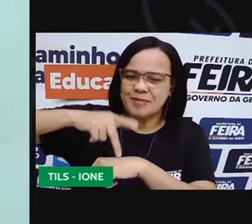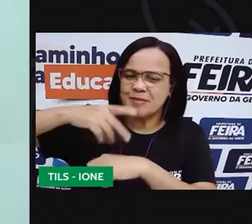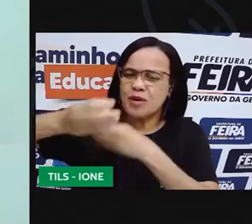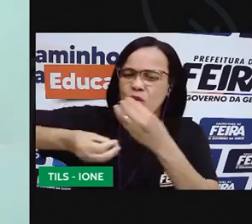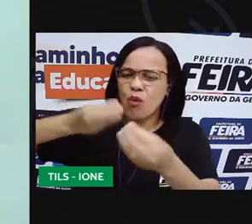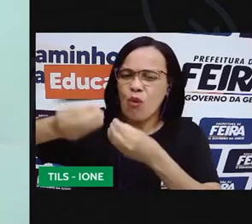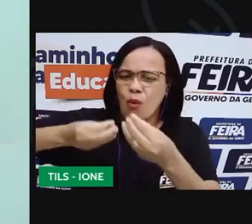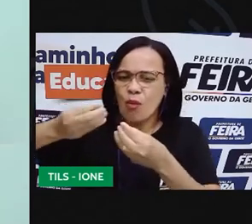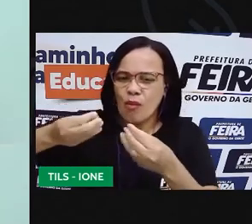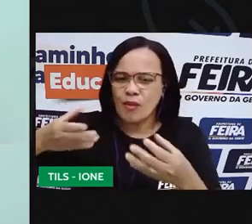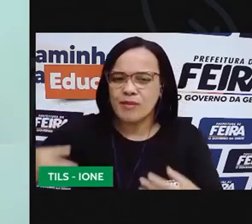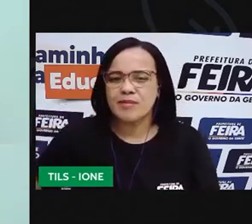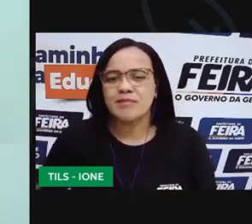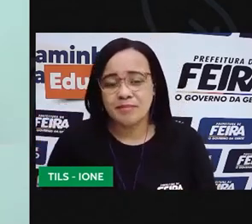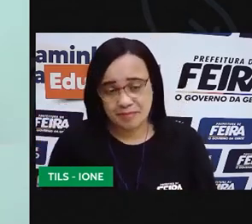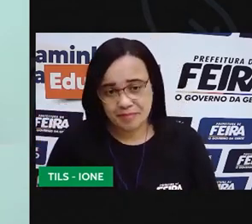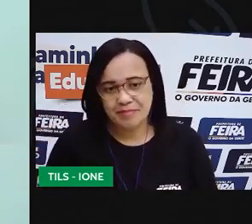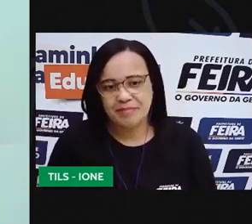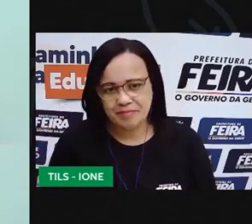Olha como ele é duplo.